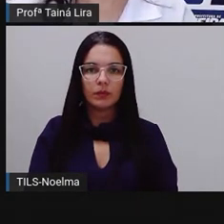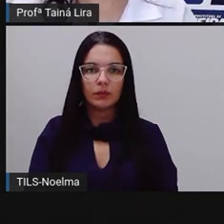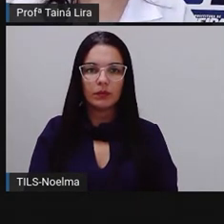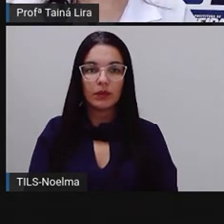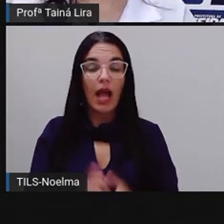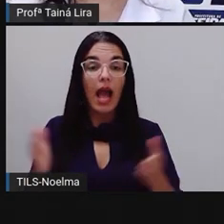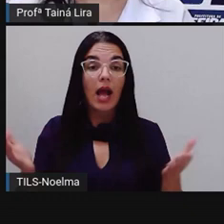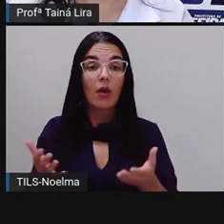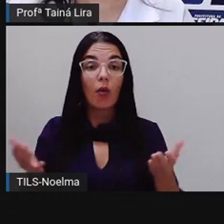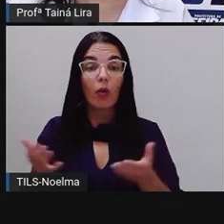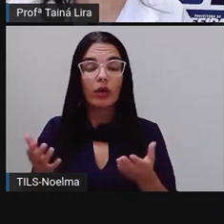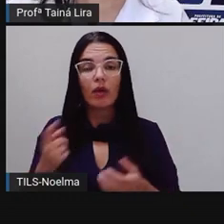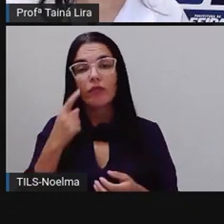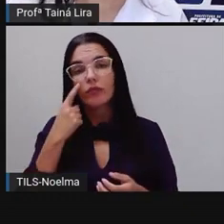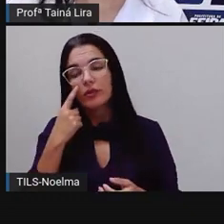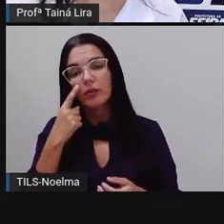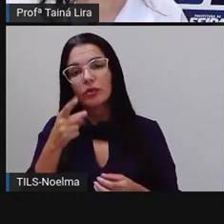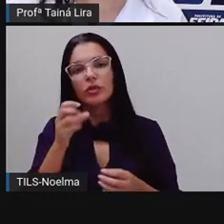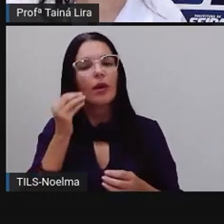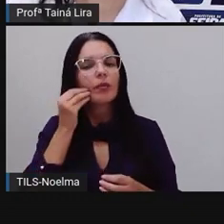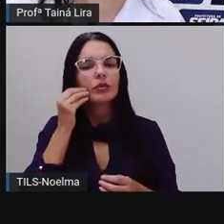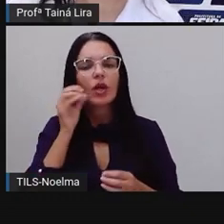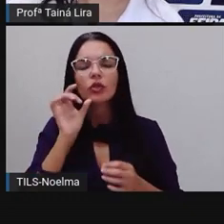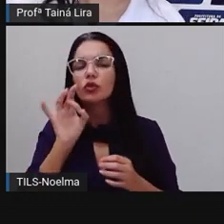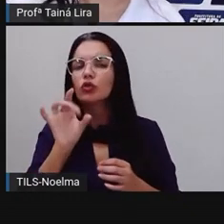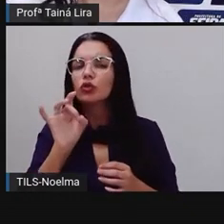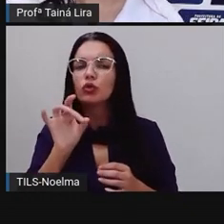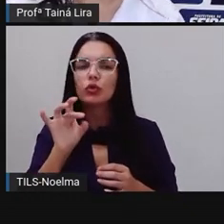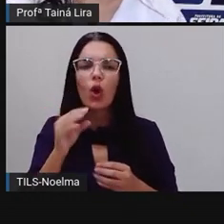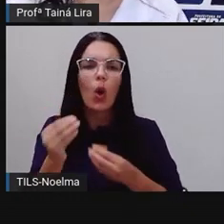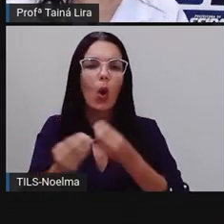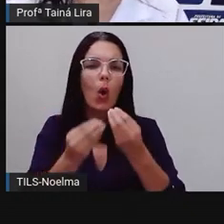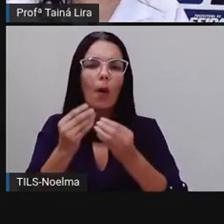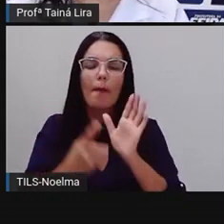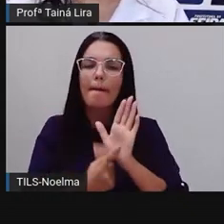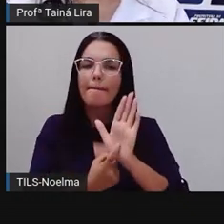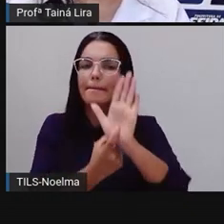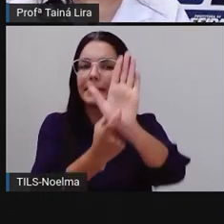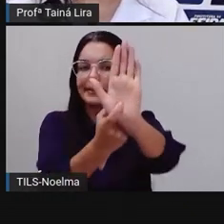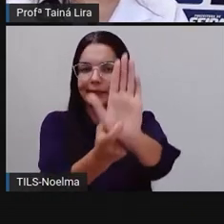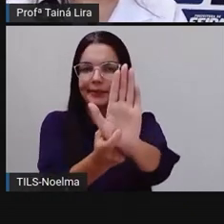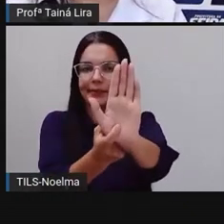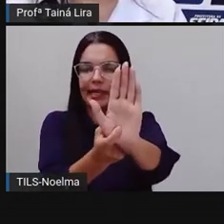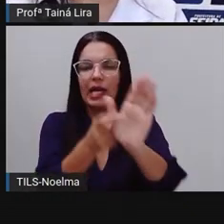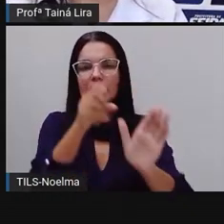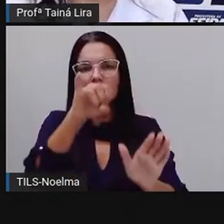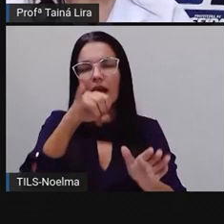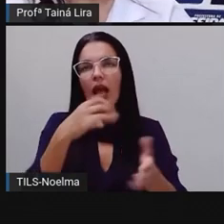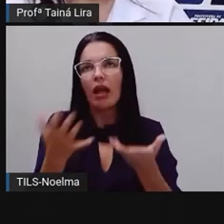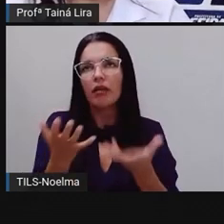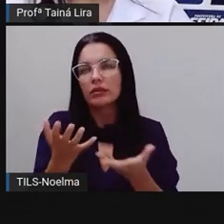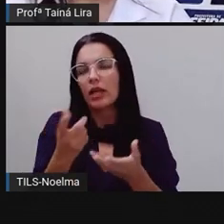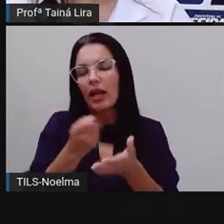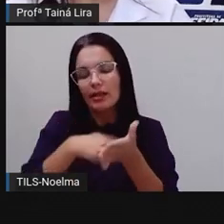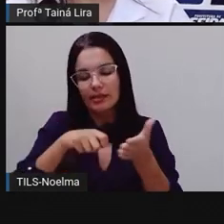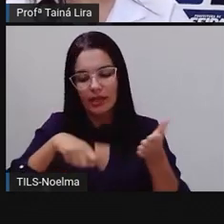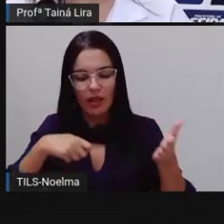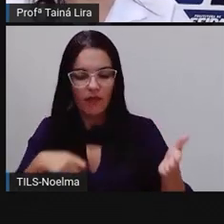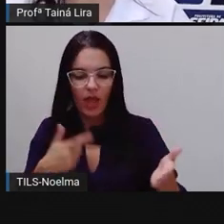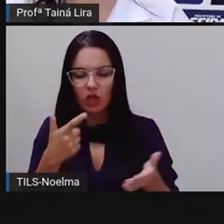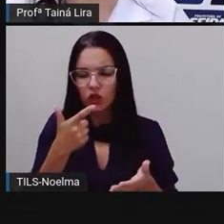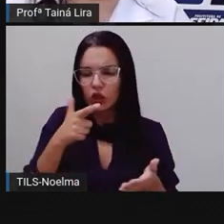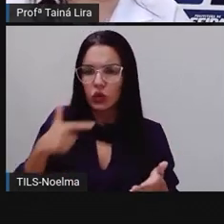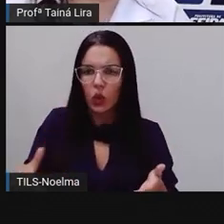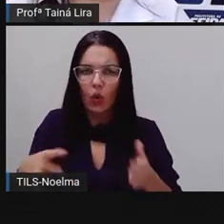Pronto, agora a Pró vai mostrar para vocês. Pró, se eu quisesse escrever, fazer uma reescrita aí,